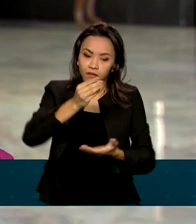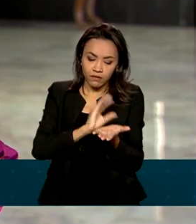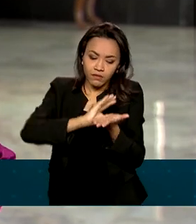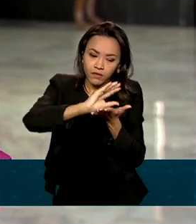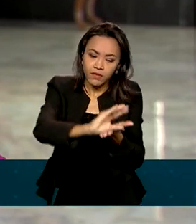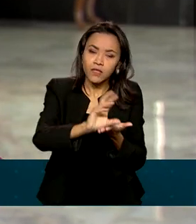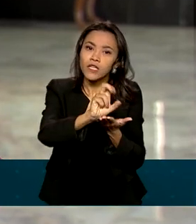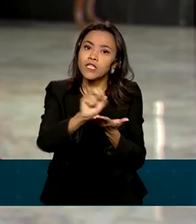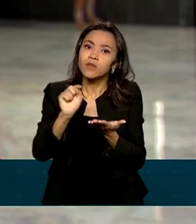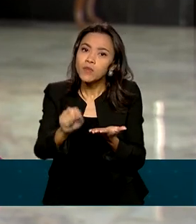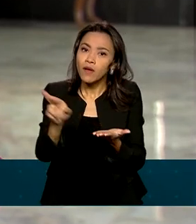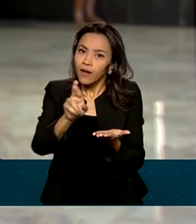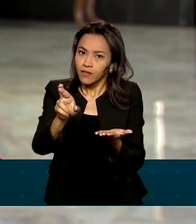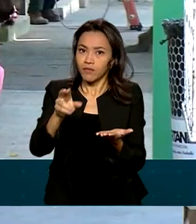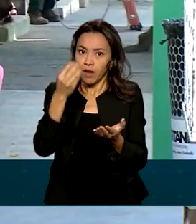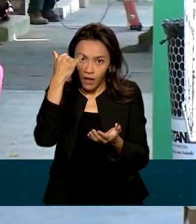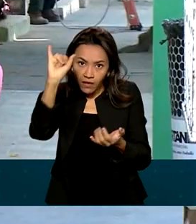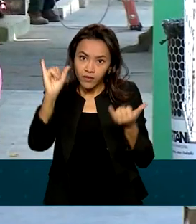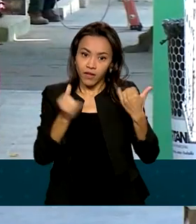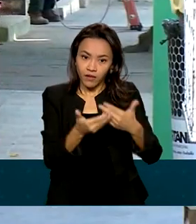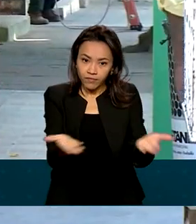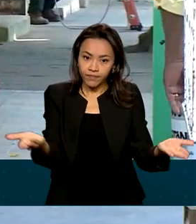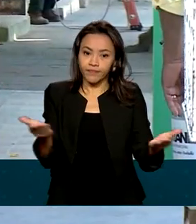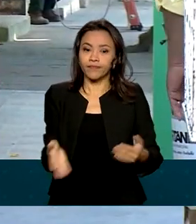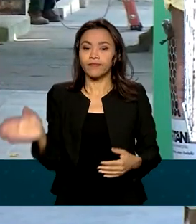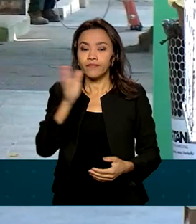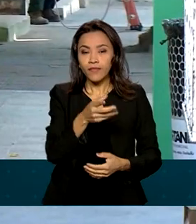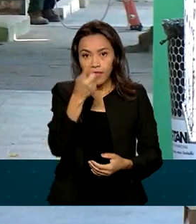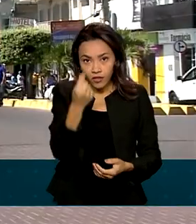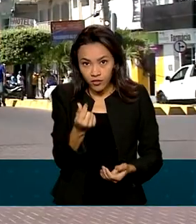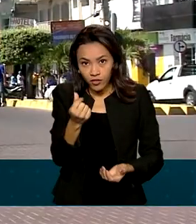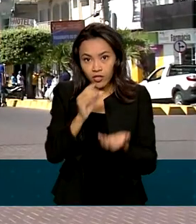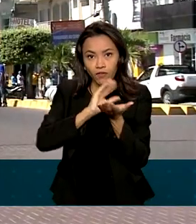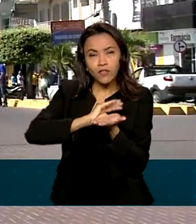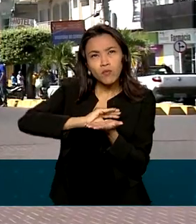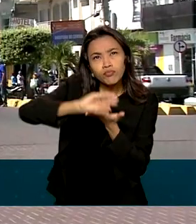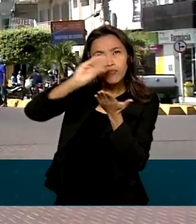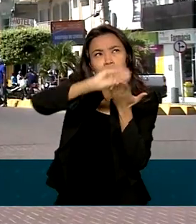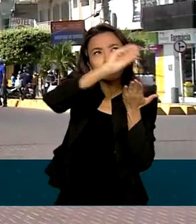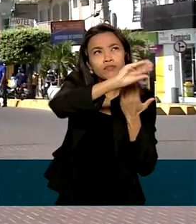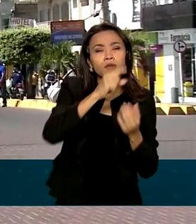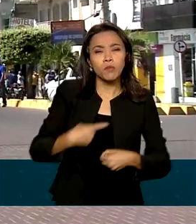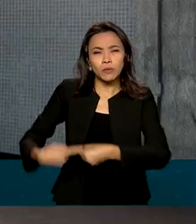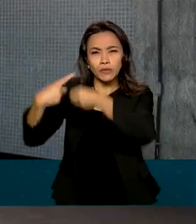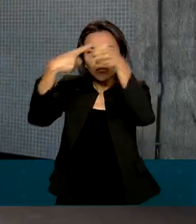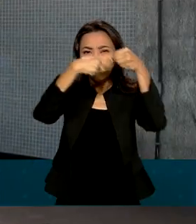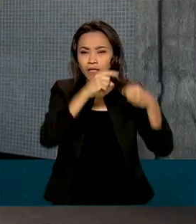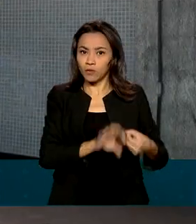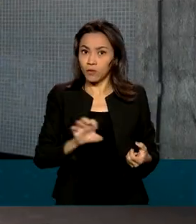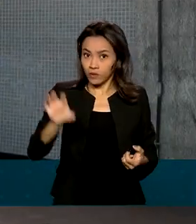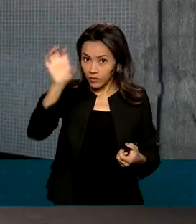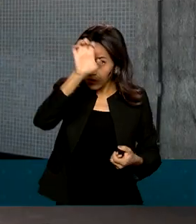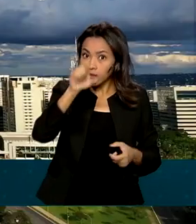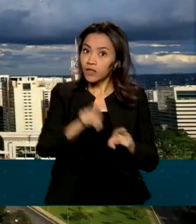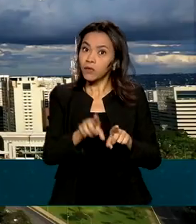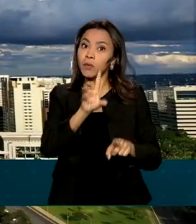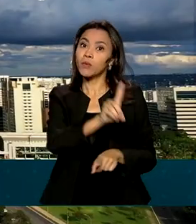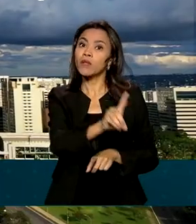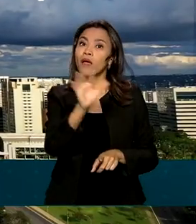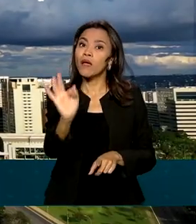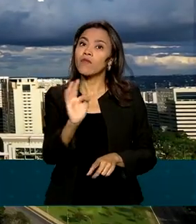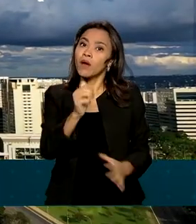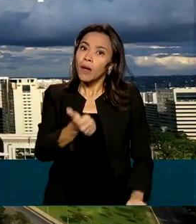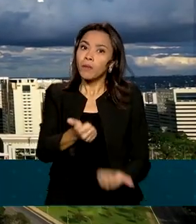reais em ações preventivas. Os recursos serão enviados aos estados, municípios e distrito federal para